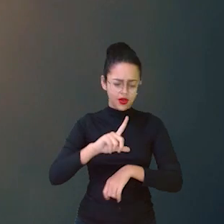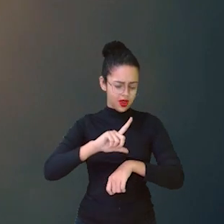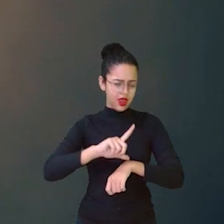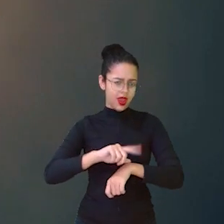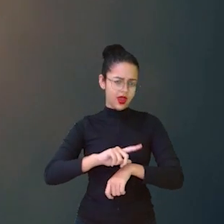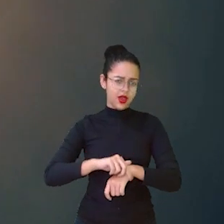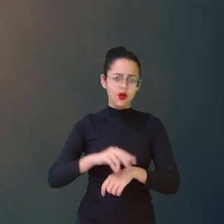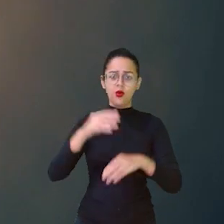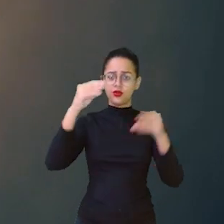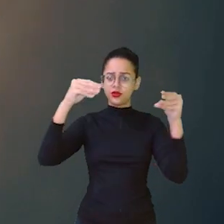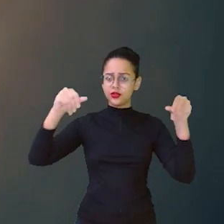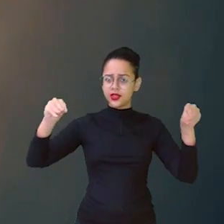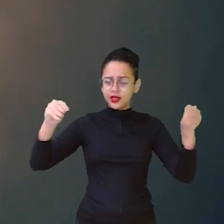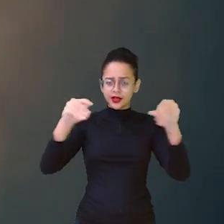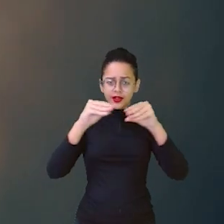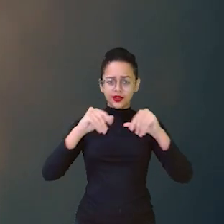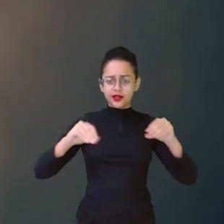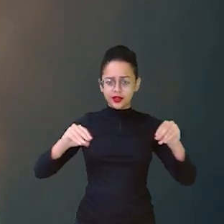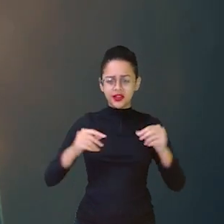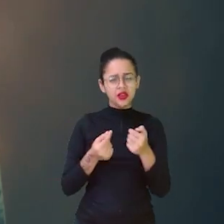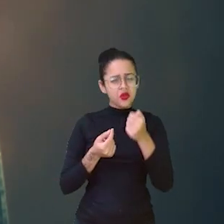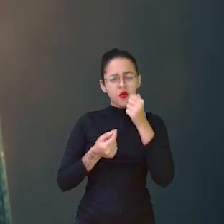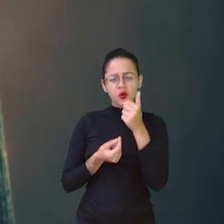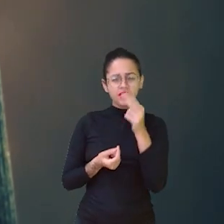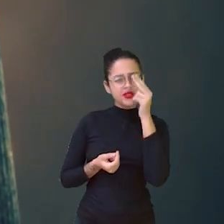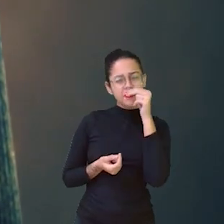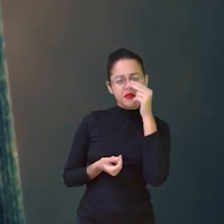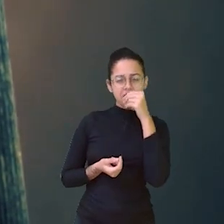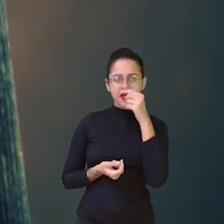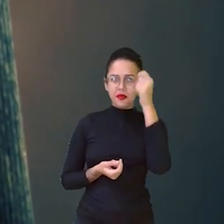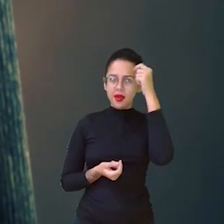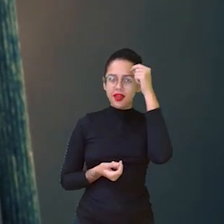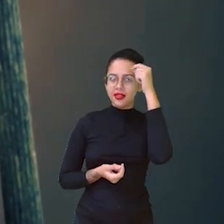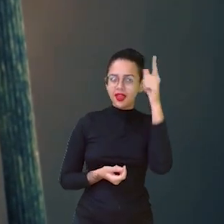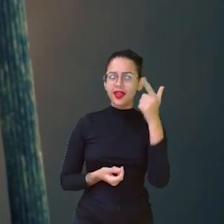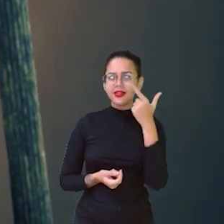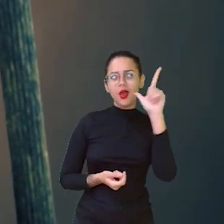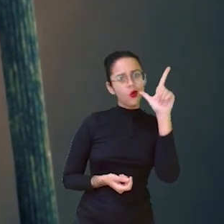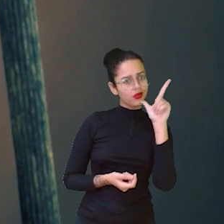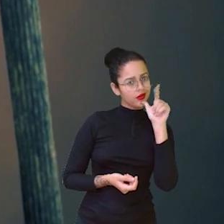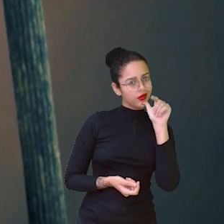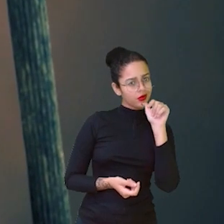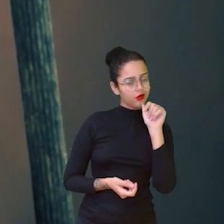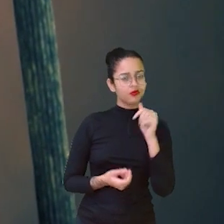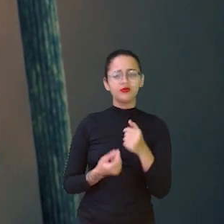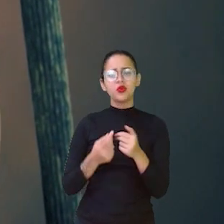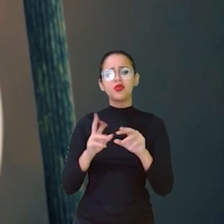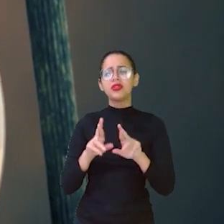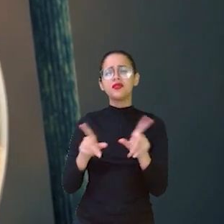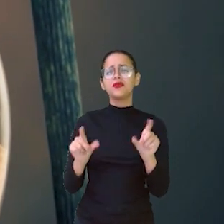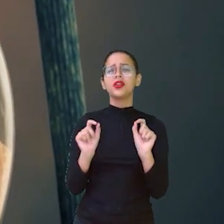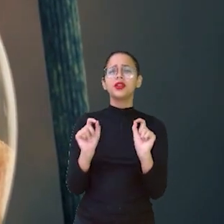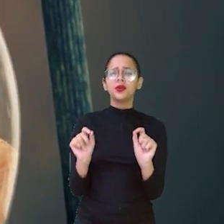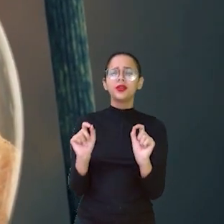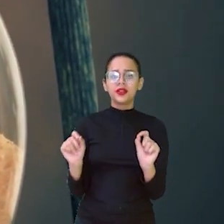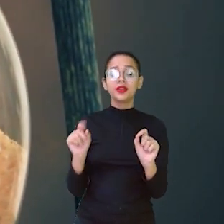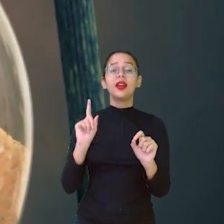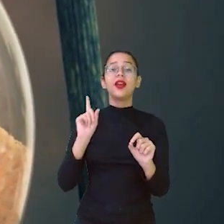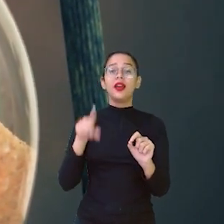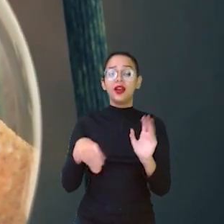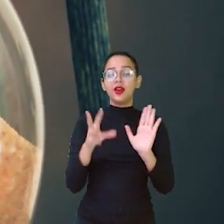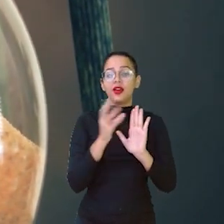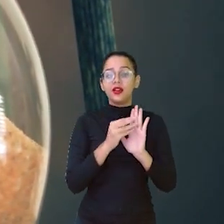Olha, a ampulheta é quase a mesma ideia da clepsidra. A única coisa que vai mudar é o